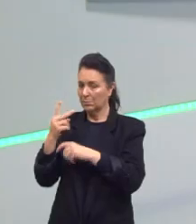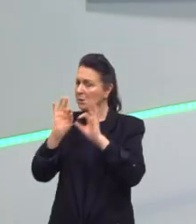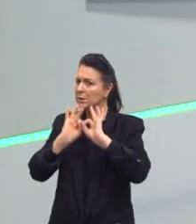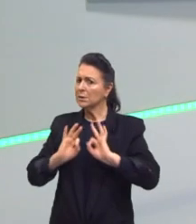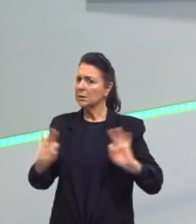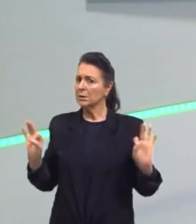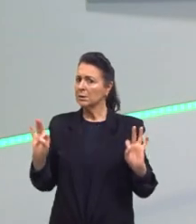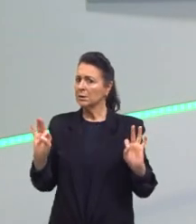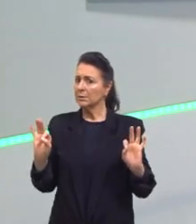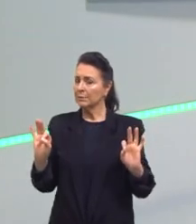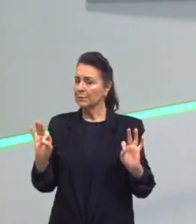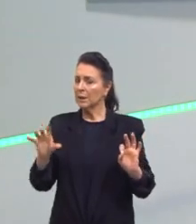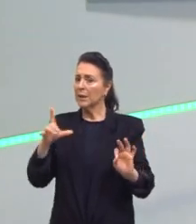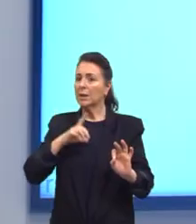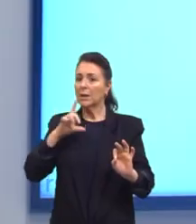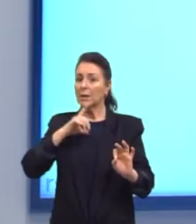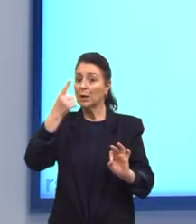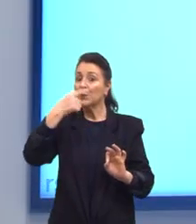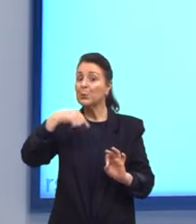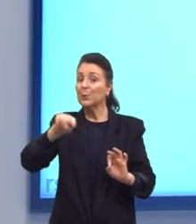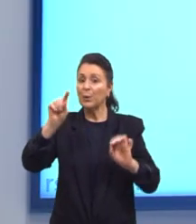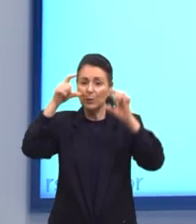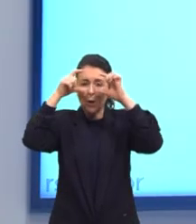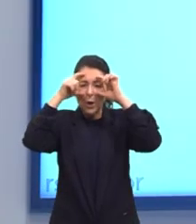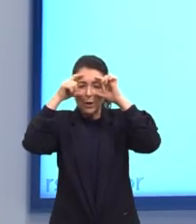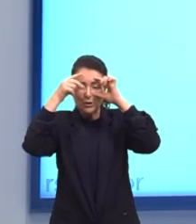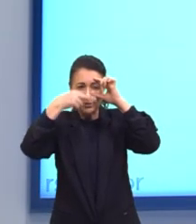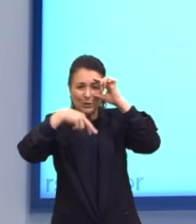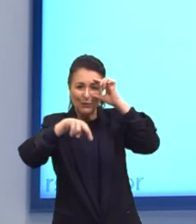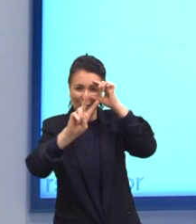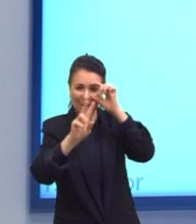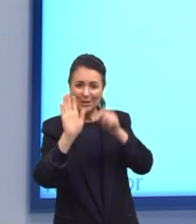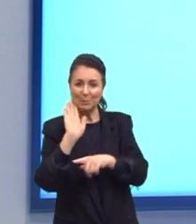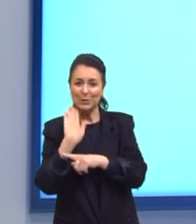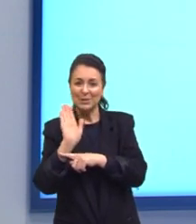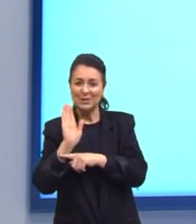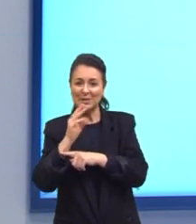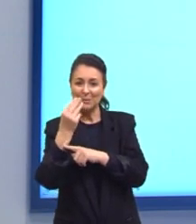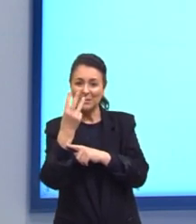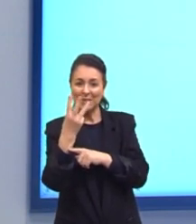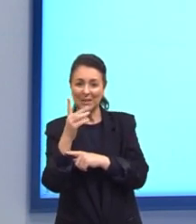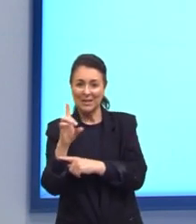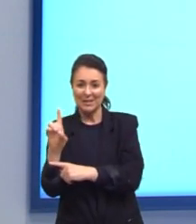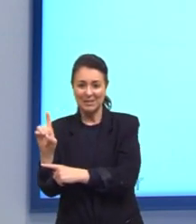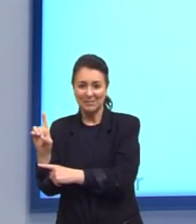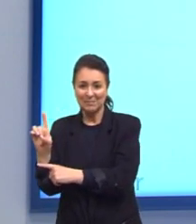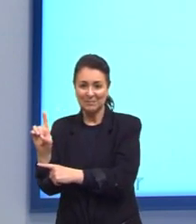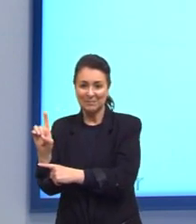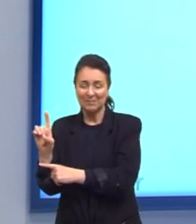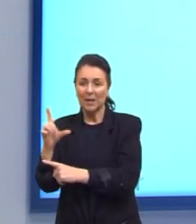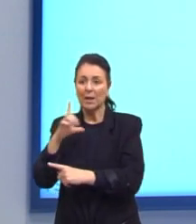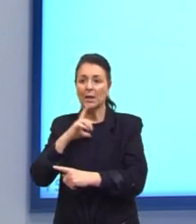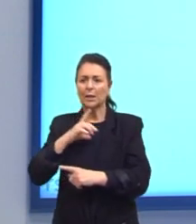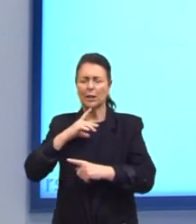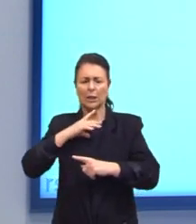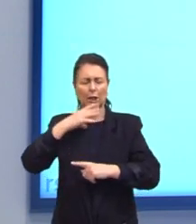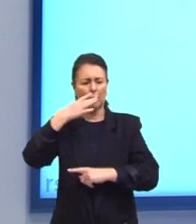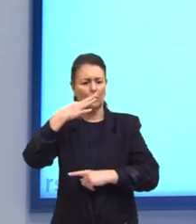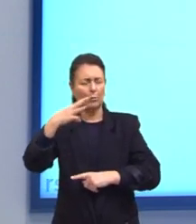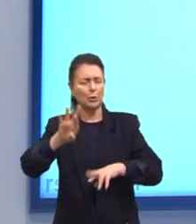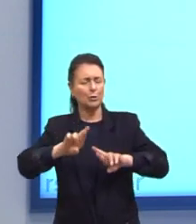E um óculos aqui De a gente assistir O cinema 3D Que é esse óculos Que tem cores